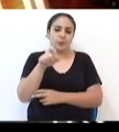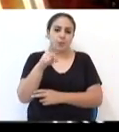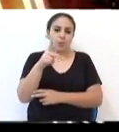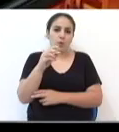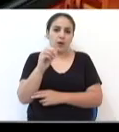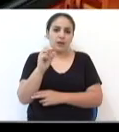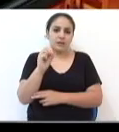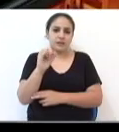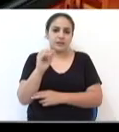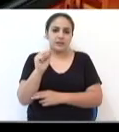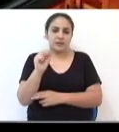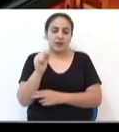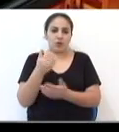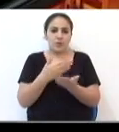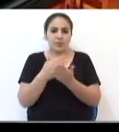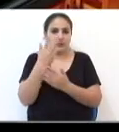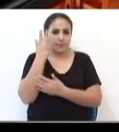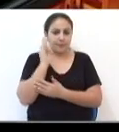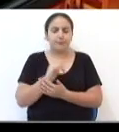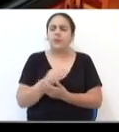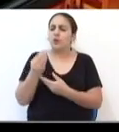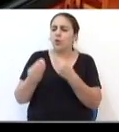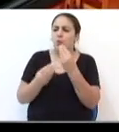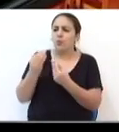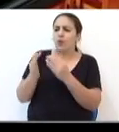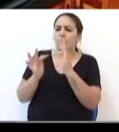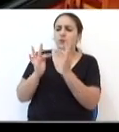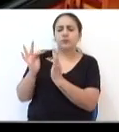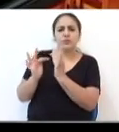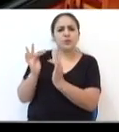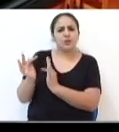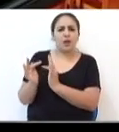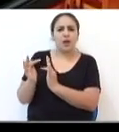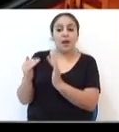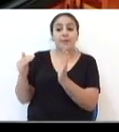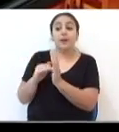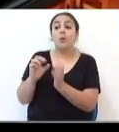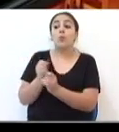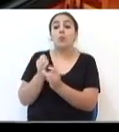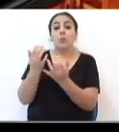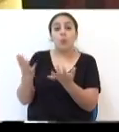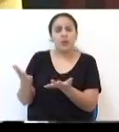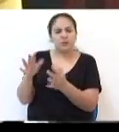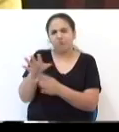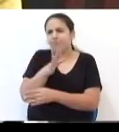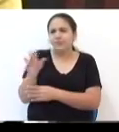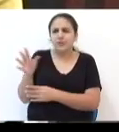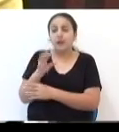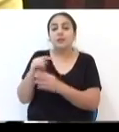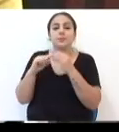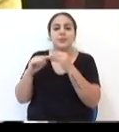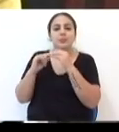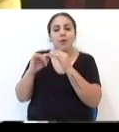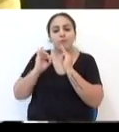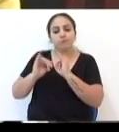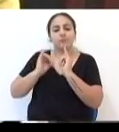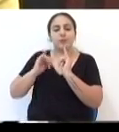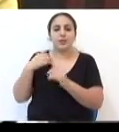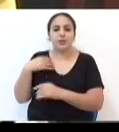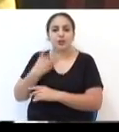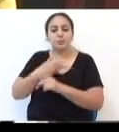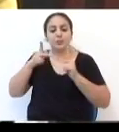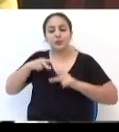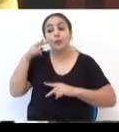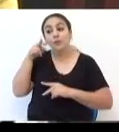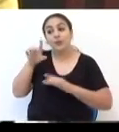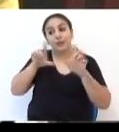começa amanhã. Como é que vai funcionar a feira deste ano? Até quando ela deve funcionar? Mais ou menos, tem as principais informações para os nossos